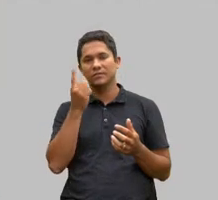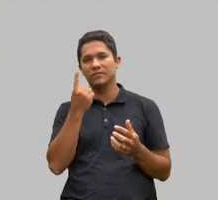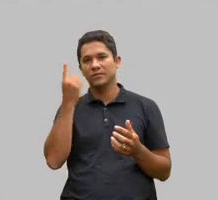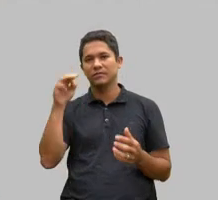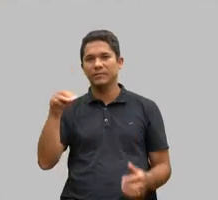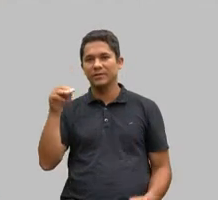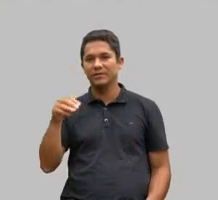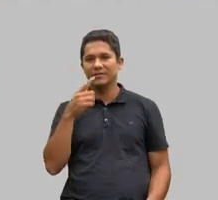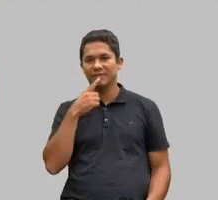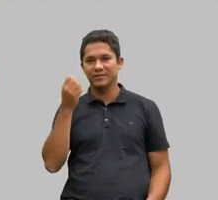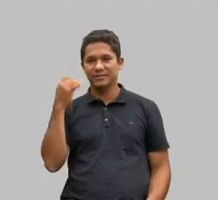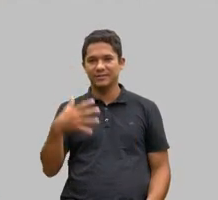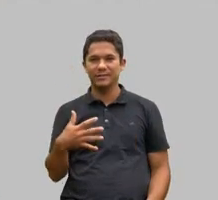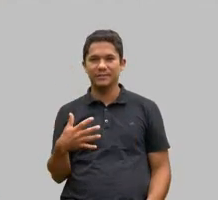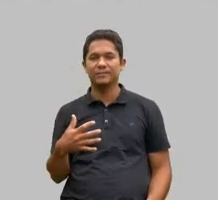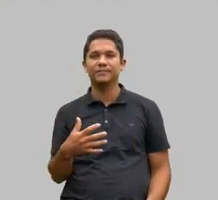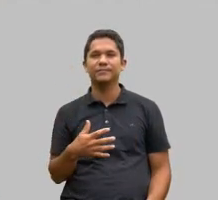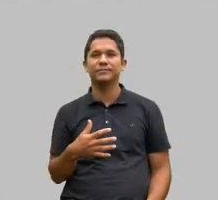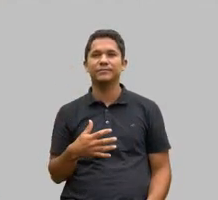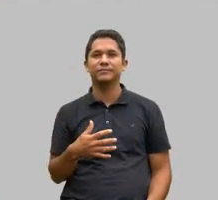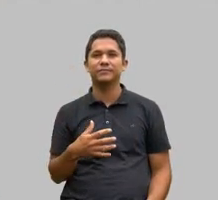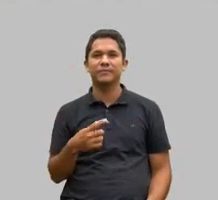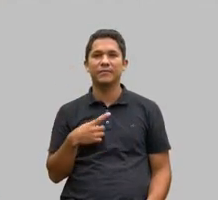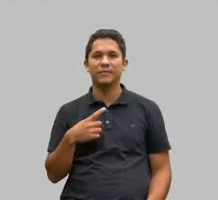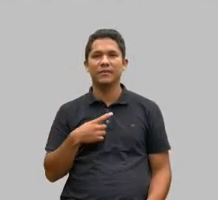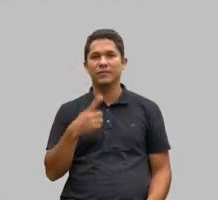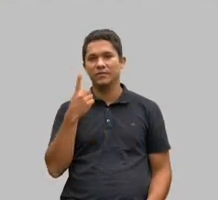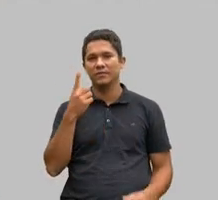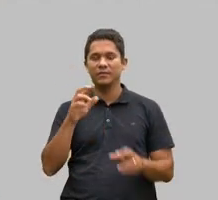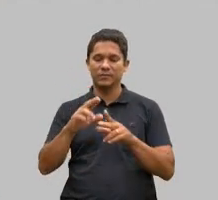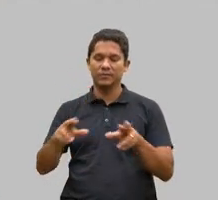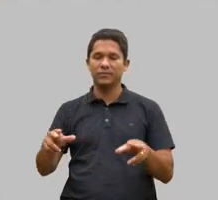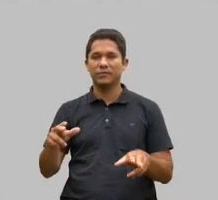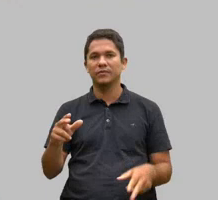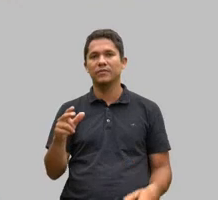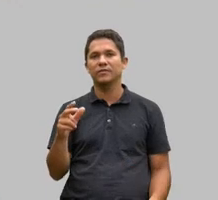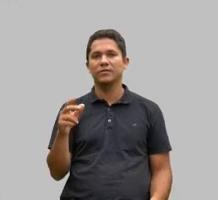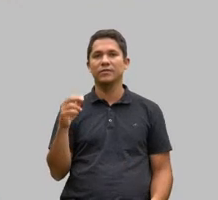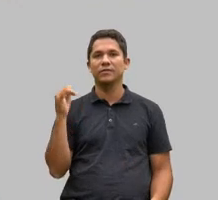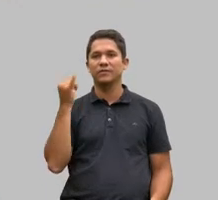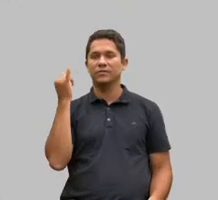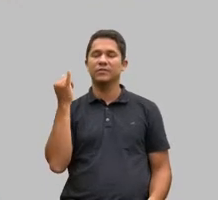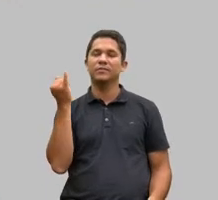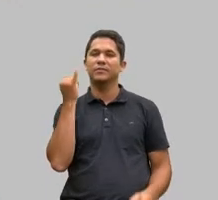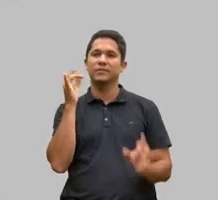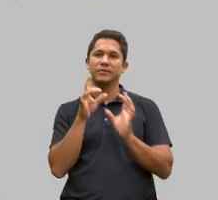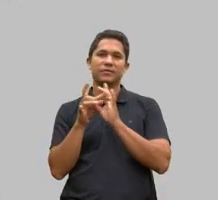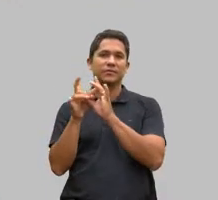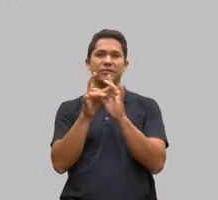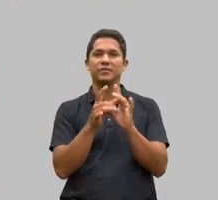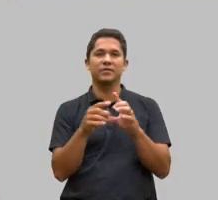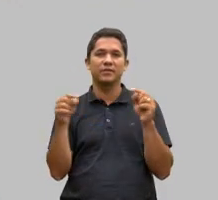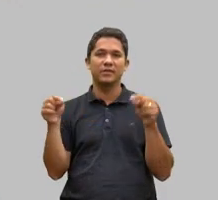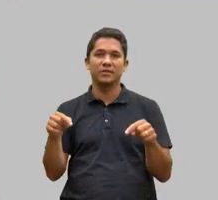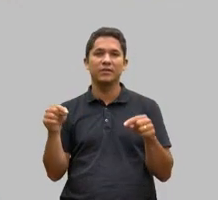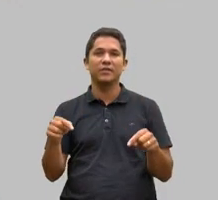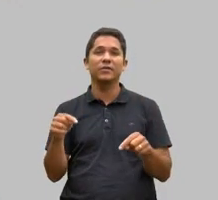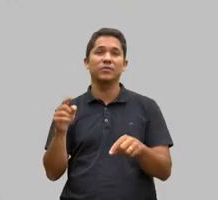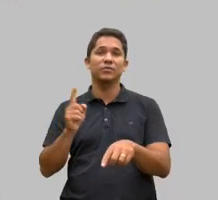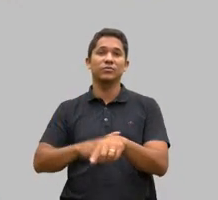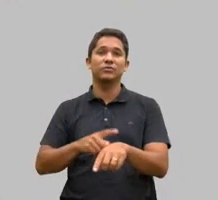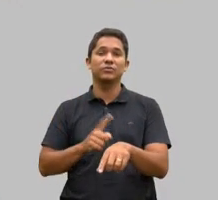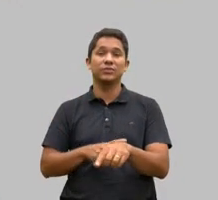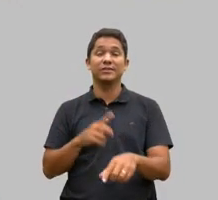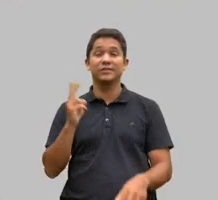acabou de falar tem uma coisa que nós precisamos nos unir urgente não é